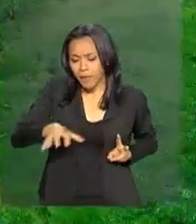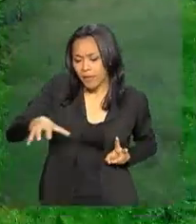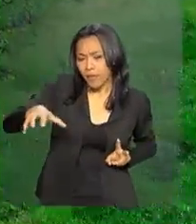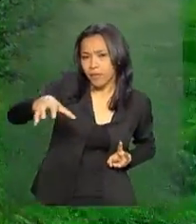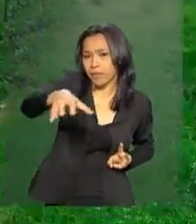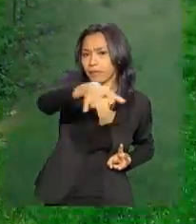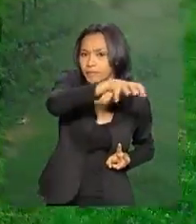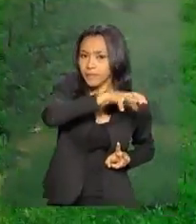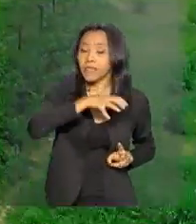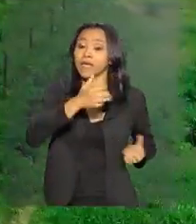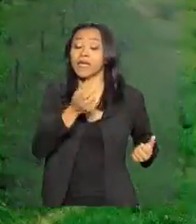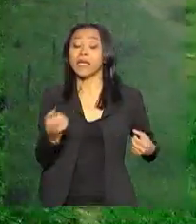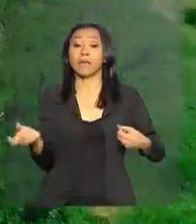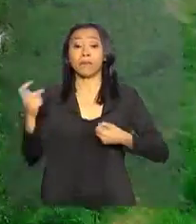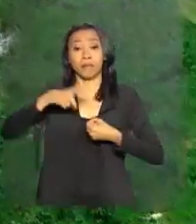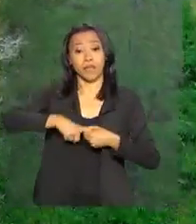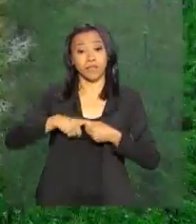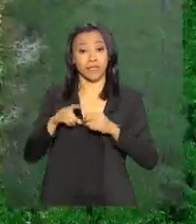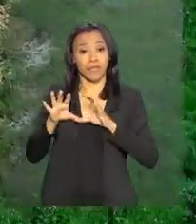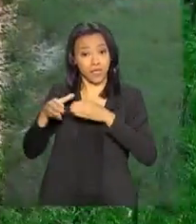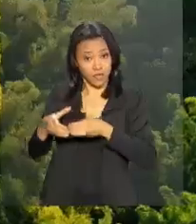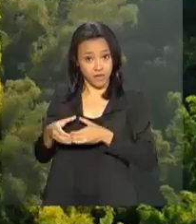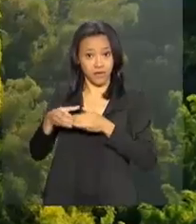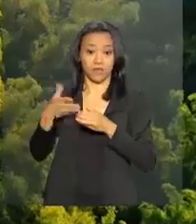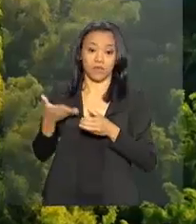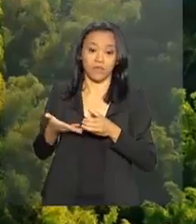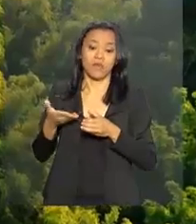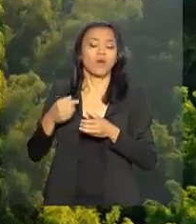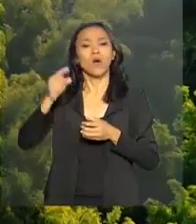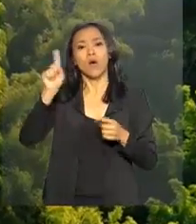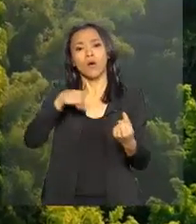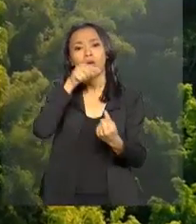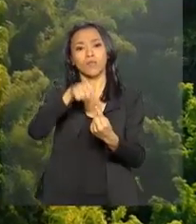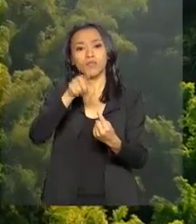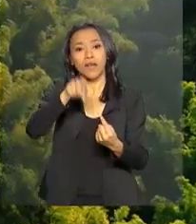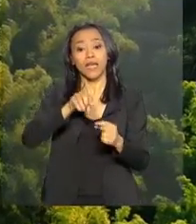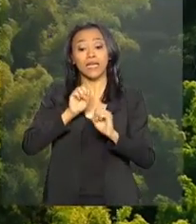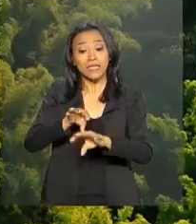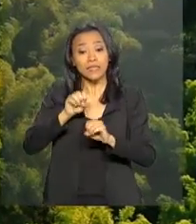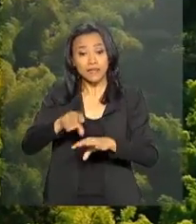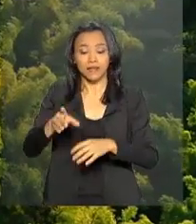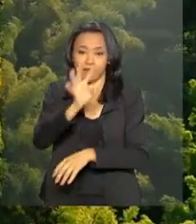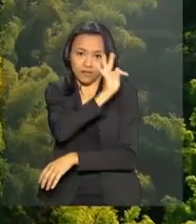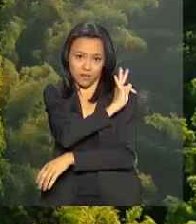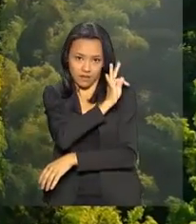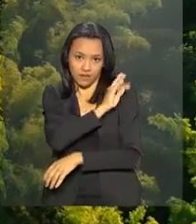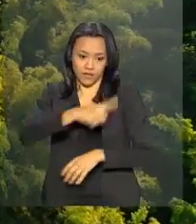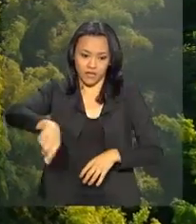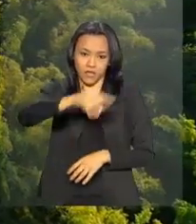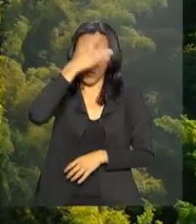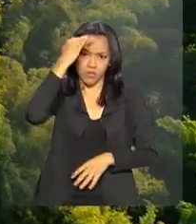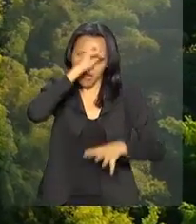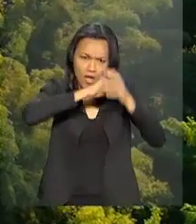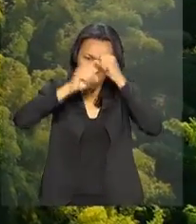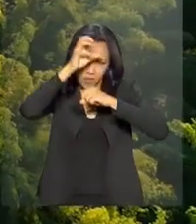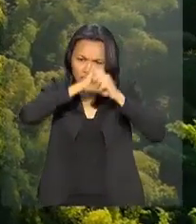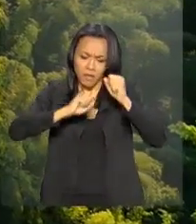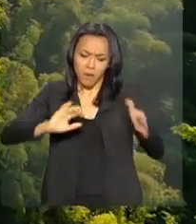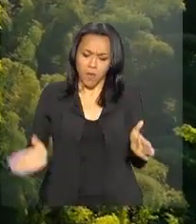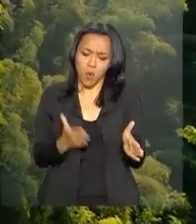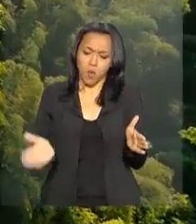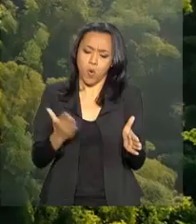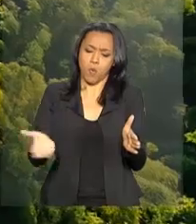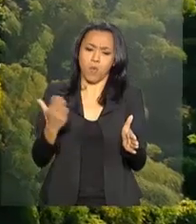parceria com uma organização da sociedade civil. A ideia é ensinar técnicas aos produtores para aumentar a produção,